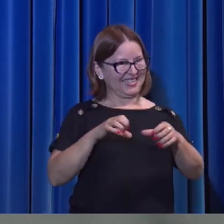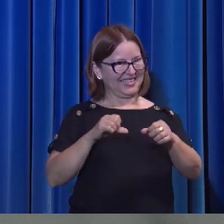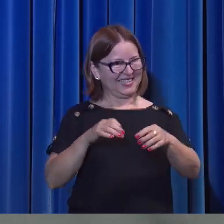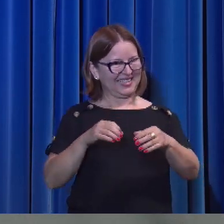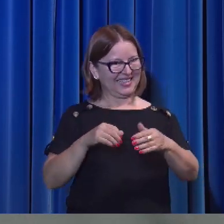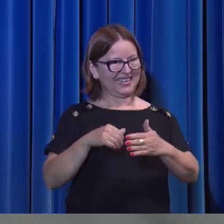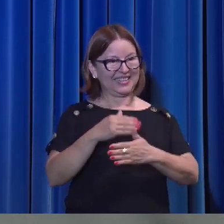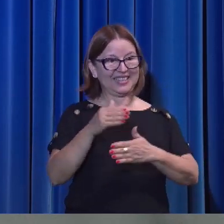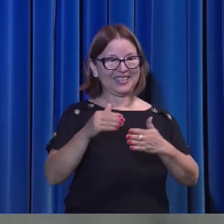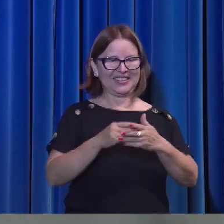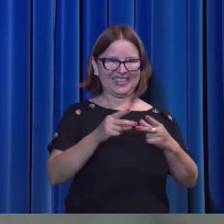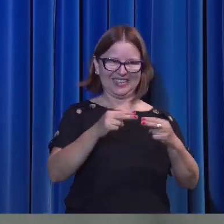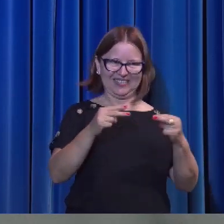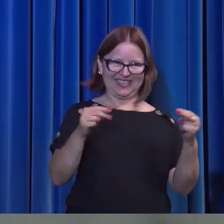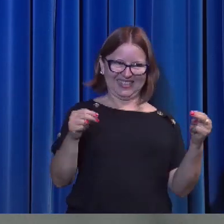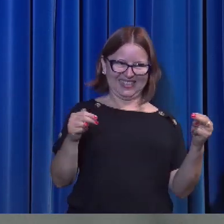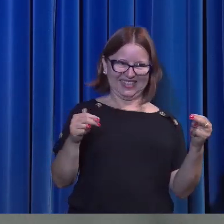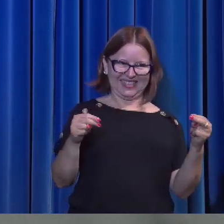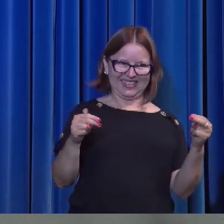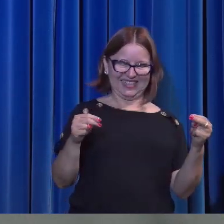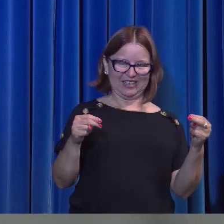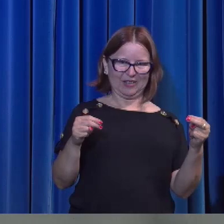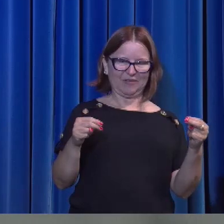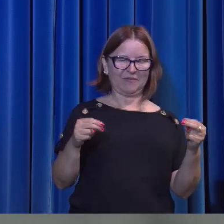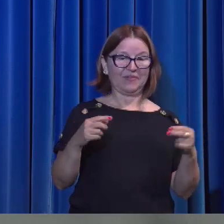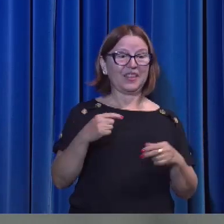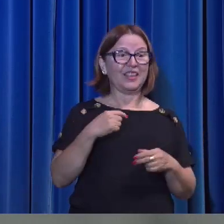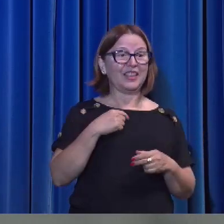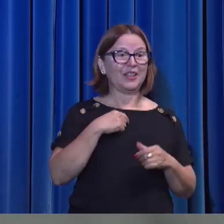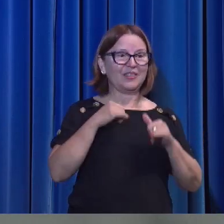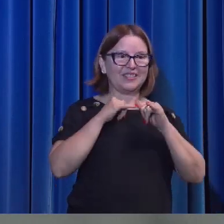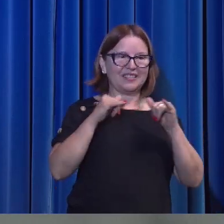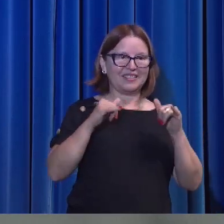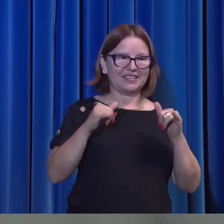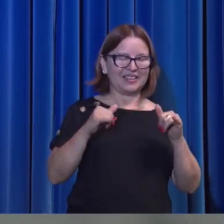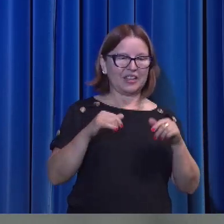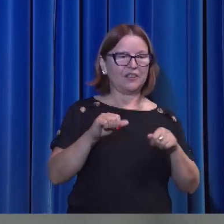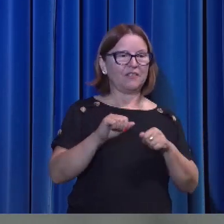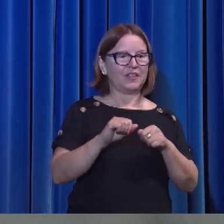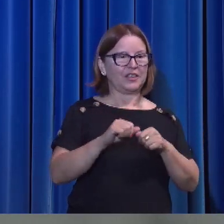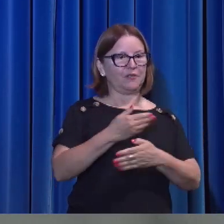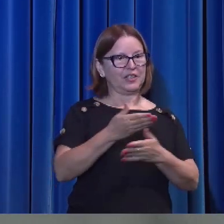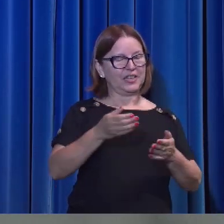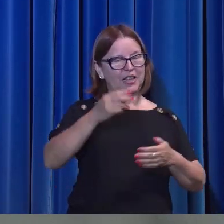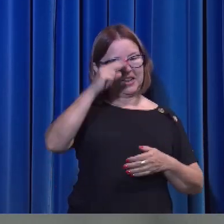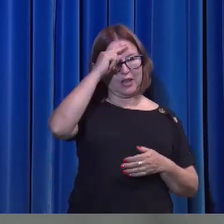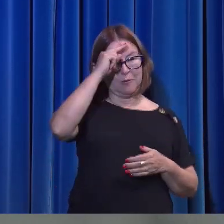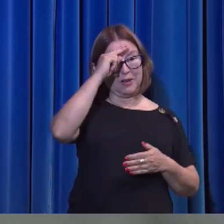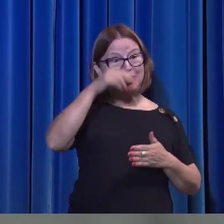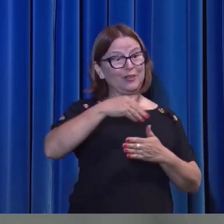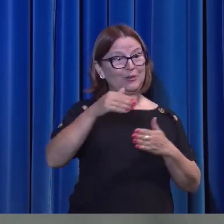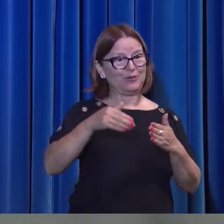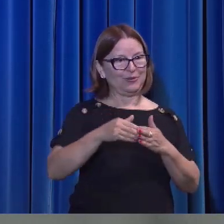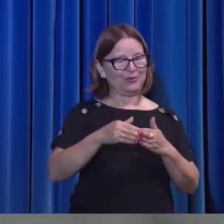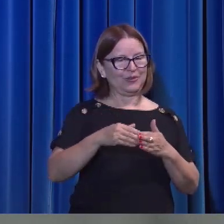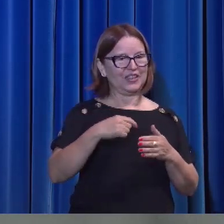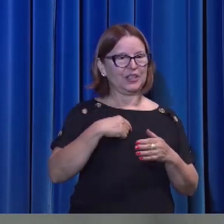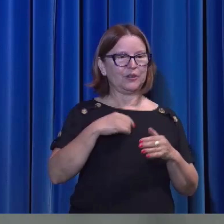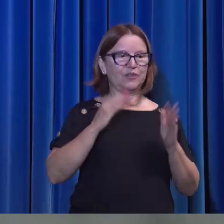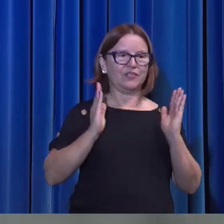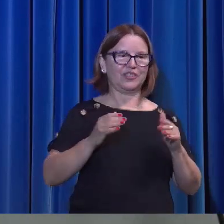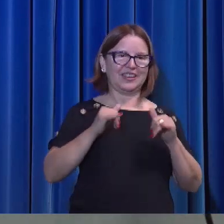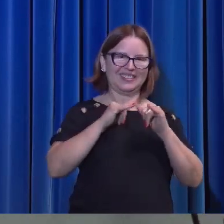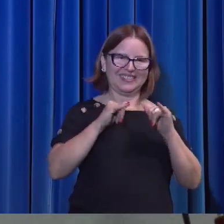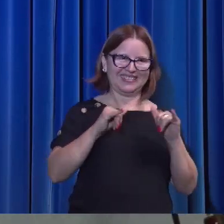todas as coisas, e vos fará lembrar de tudo o que eu vos tenho dito.